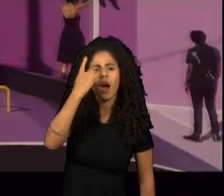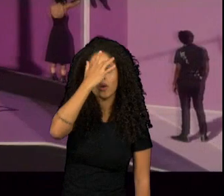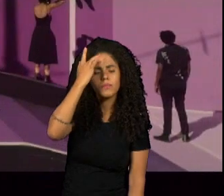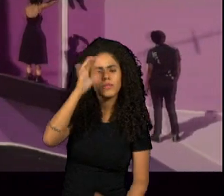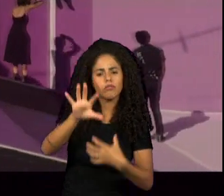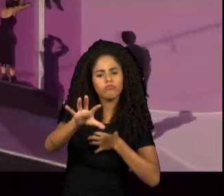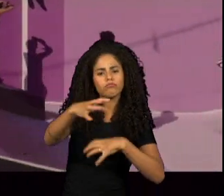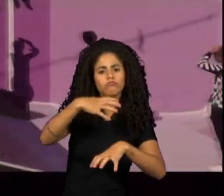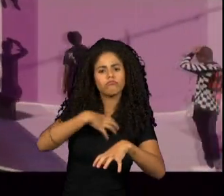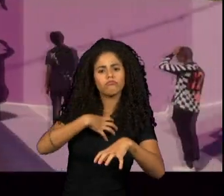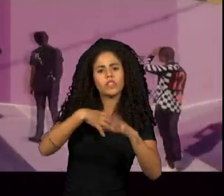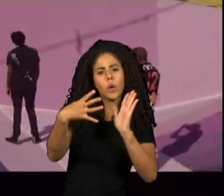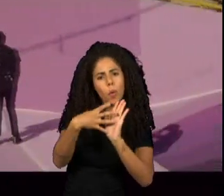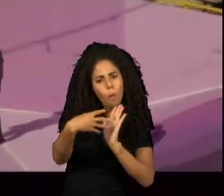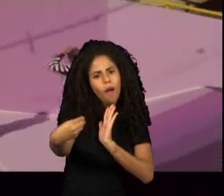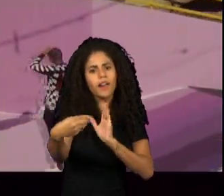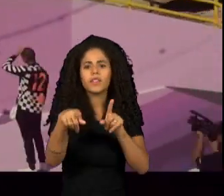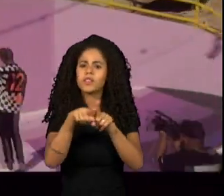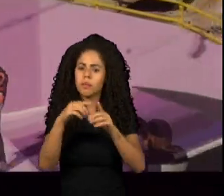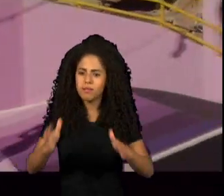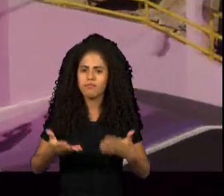inspirem e comecem a fazer também.